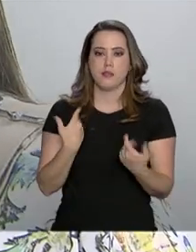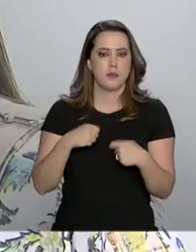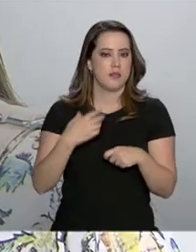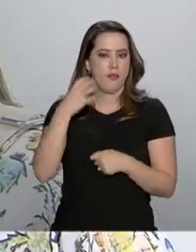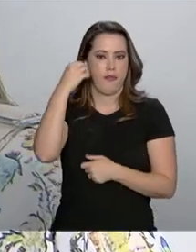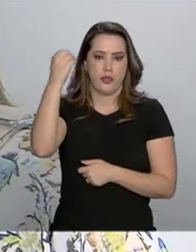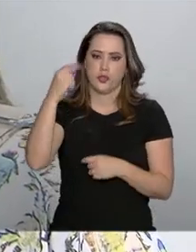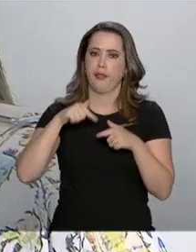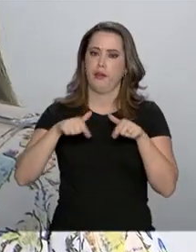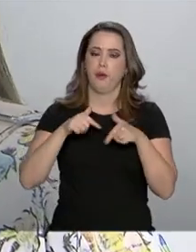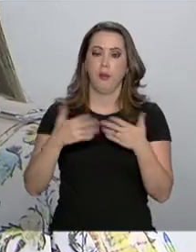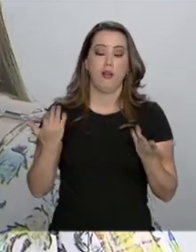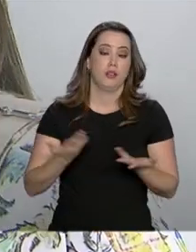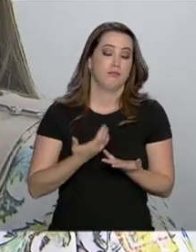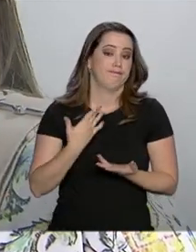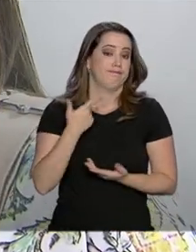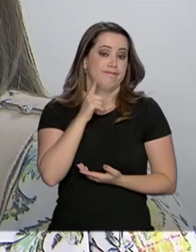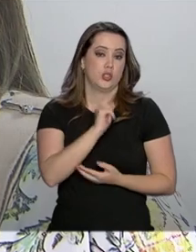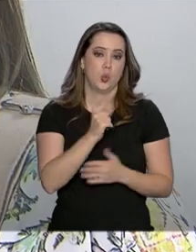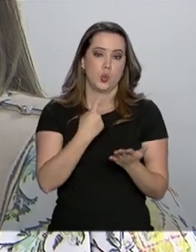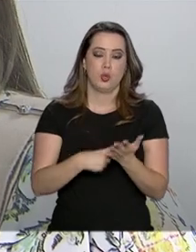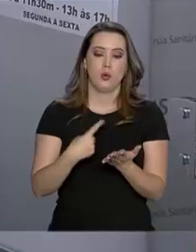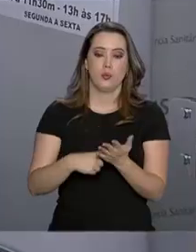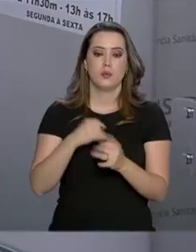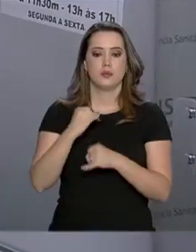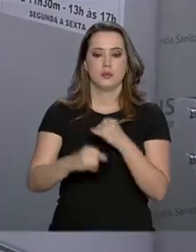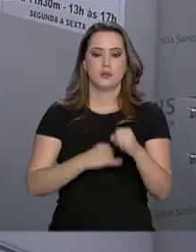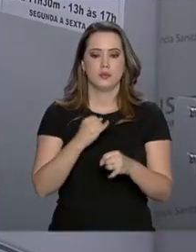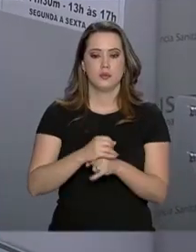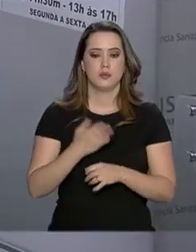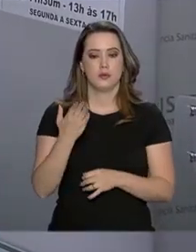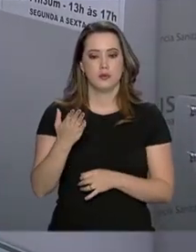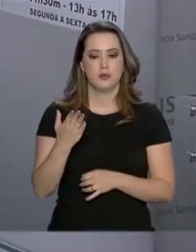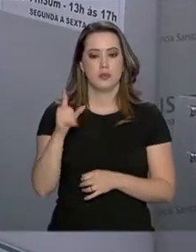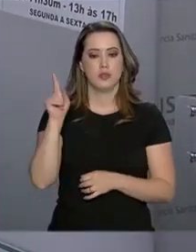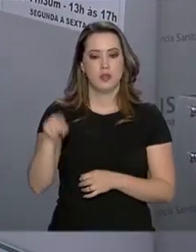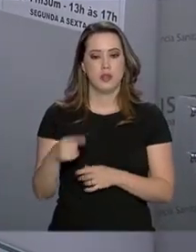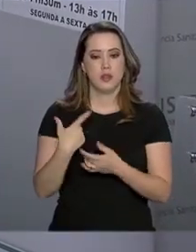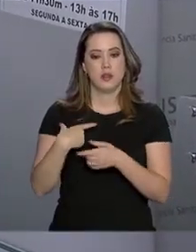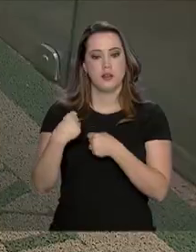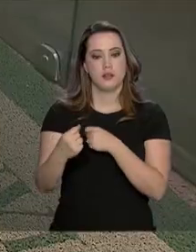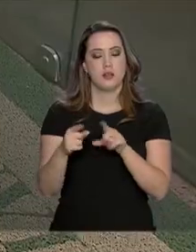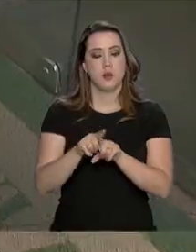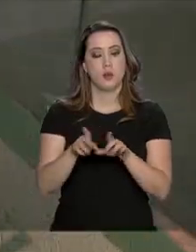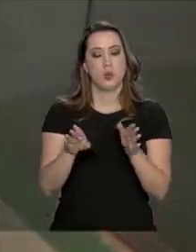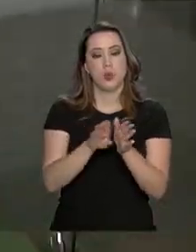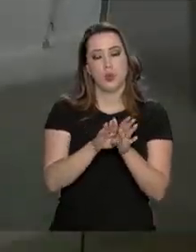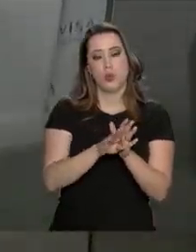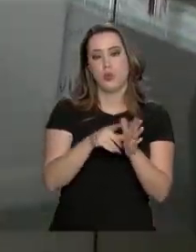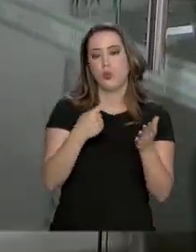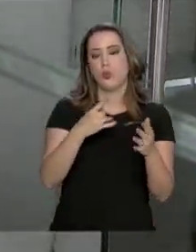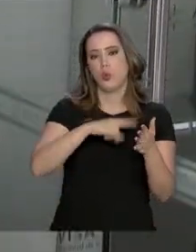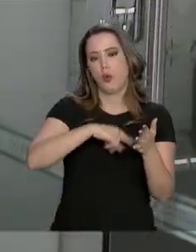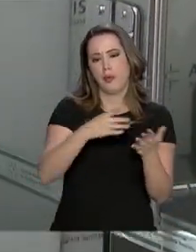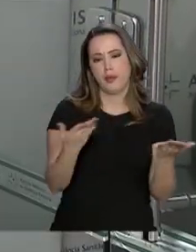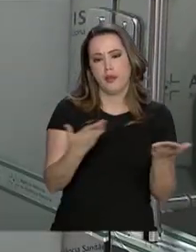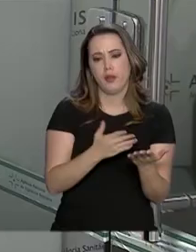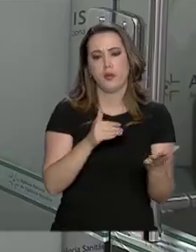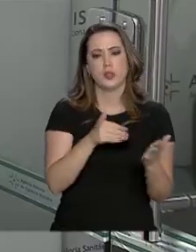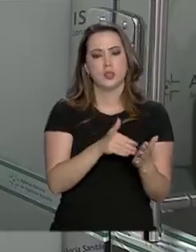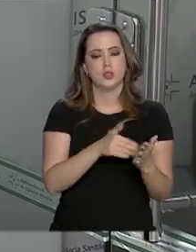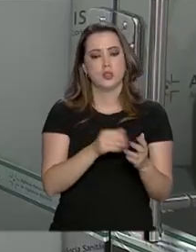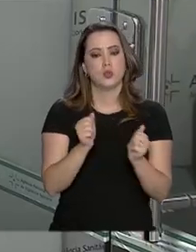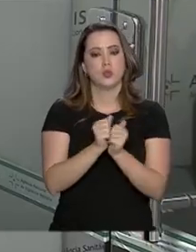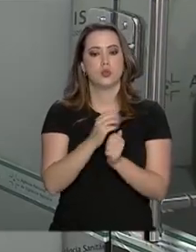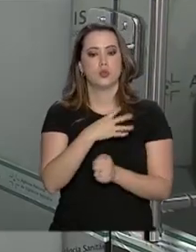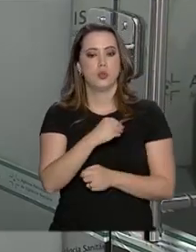de última hora, eu não consegui fazer o agendamento online. Já a Esther deixou para fazer o documento na última hora. Ela